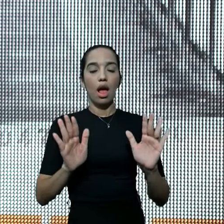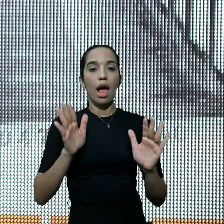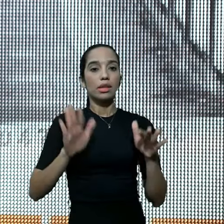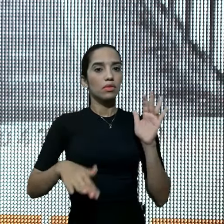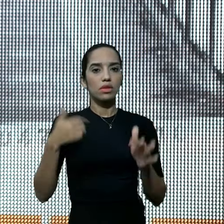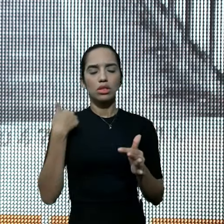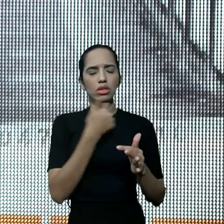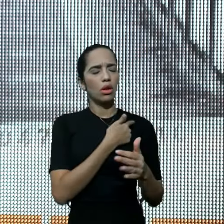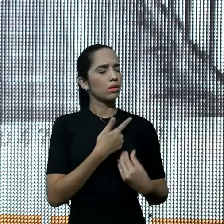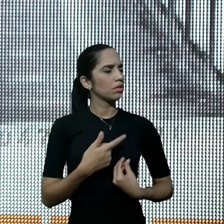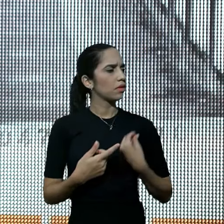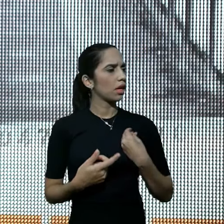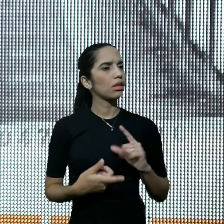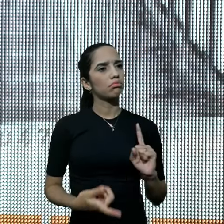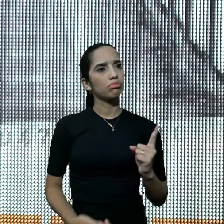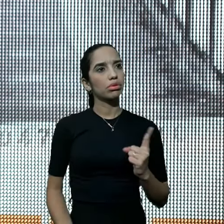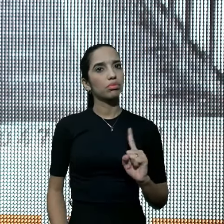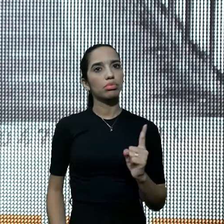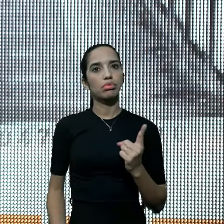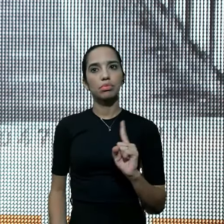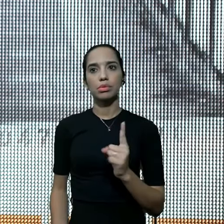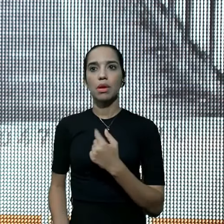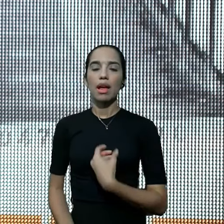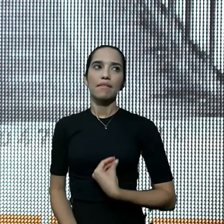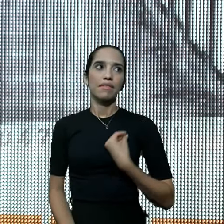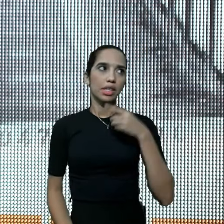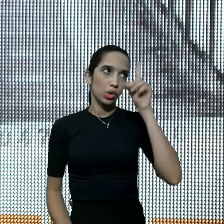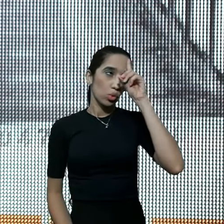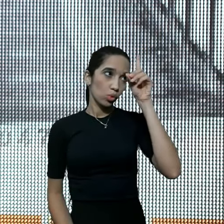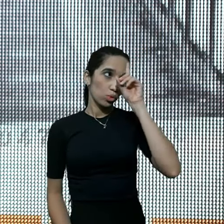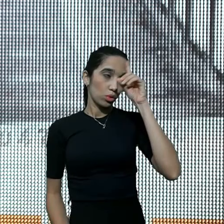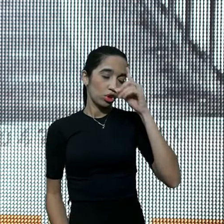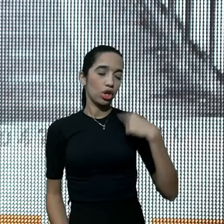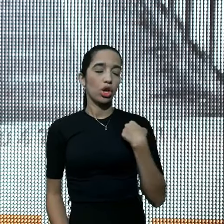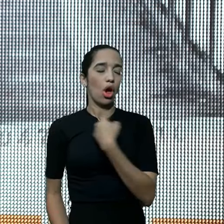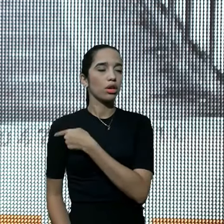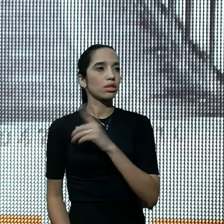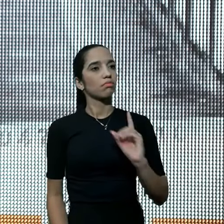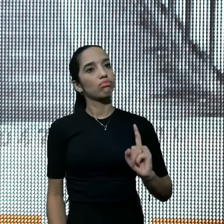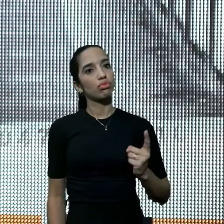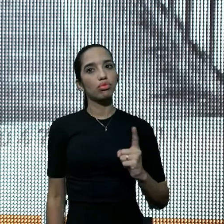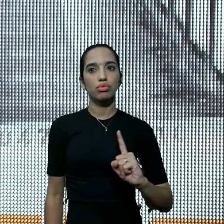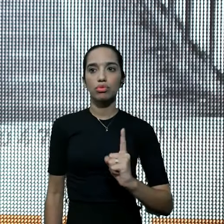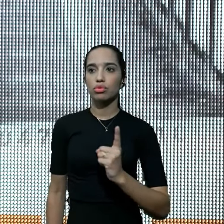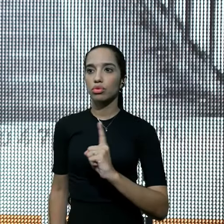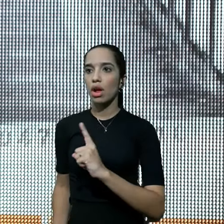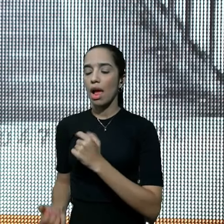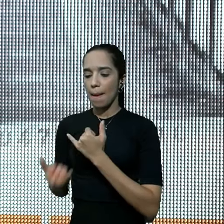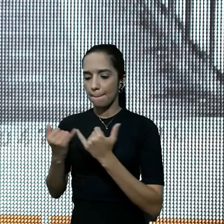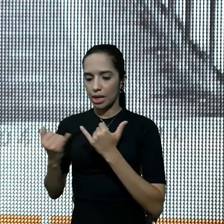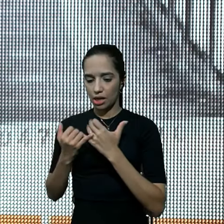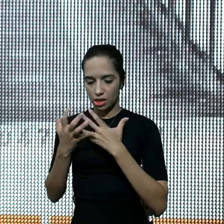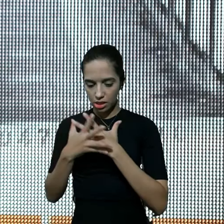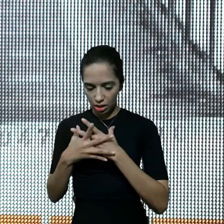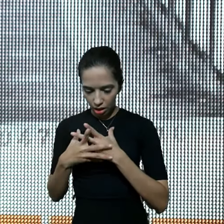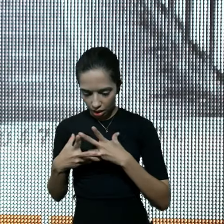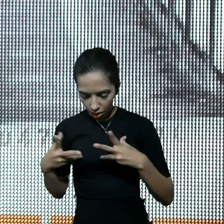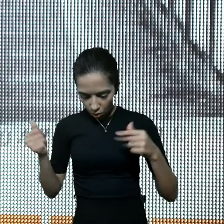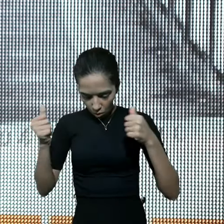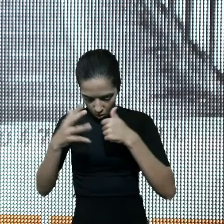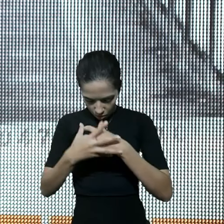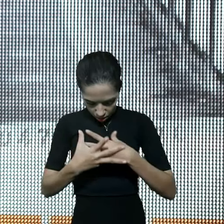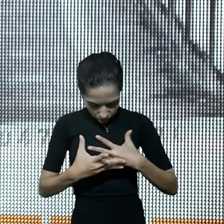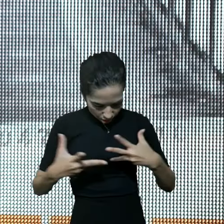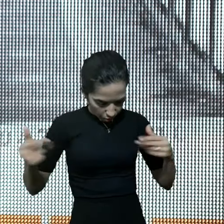caminhando, é na nossa jornada diária, no nosso dia a dia, que nós vamos sendo, o processo de cura, vai se concluindo,